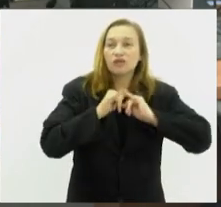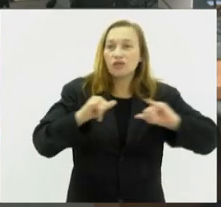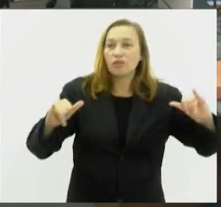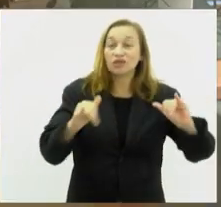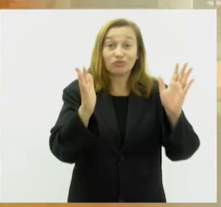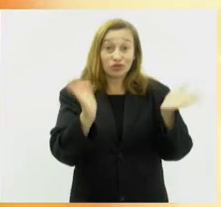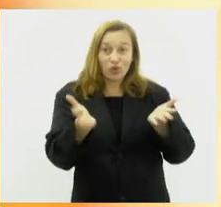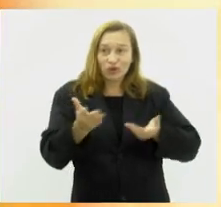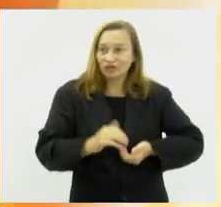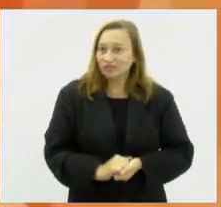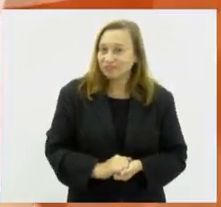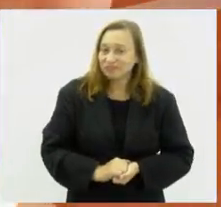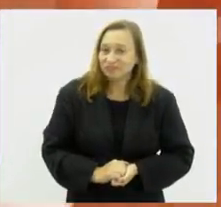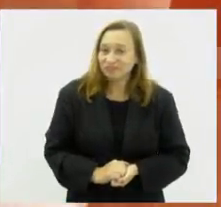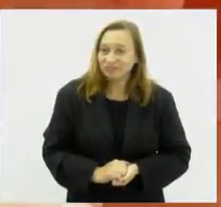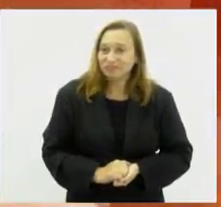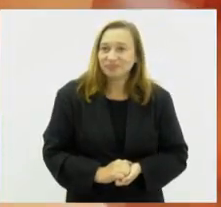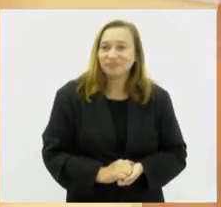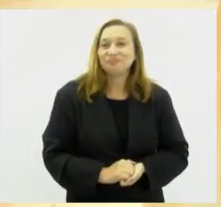de hoje.